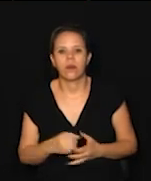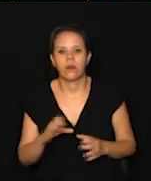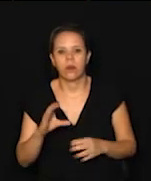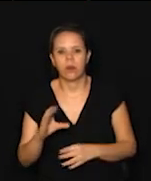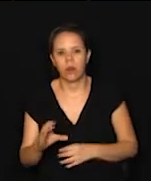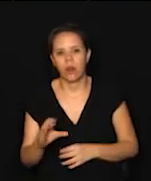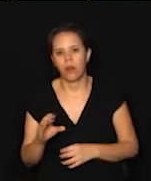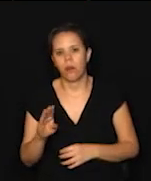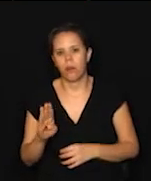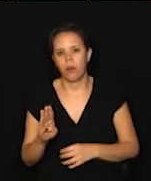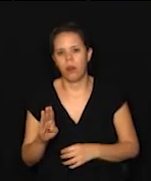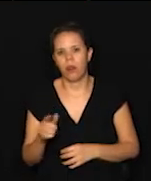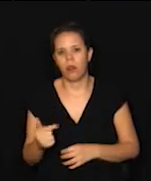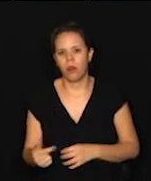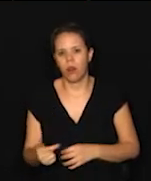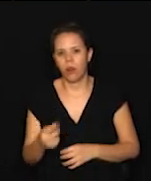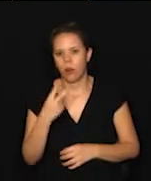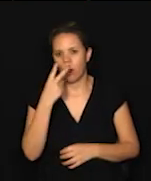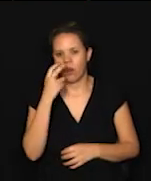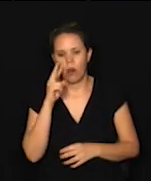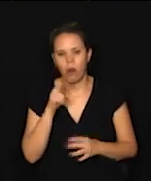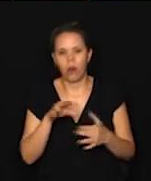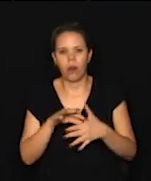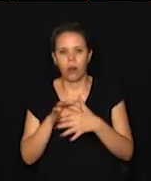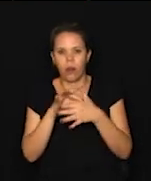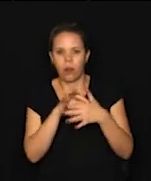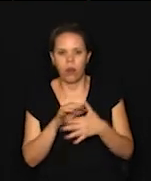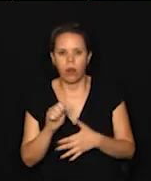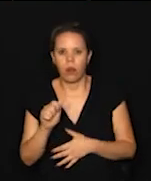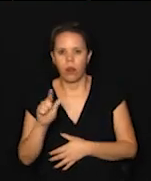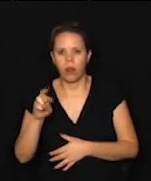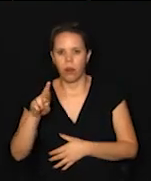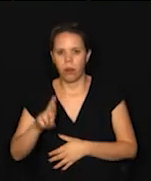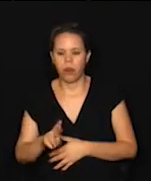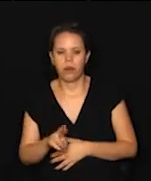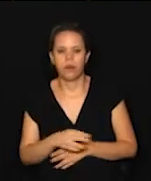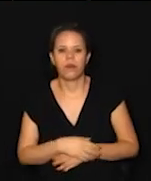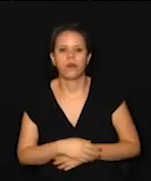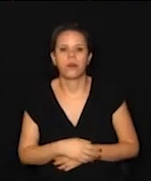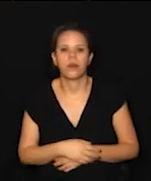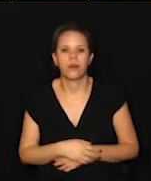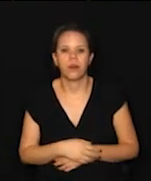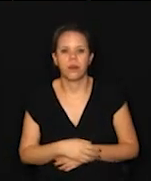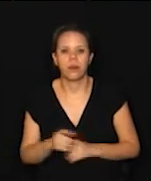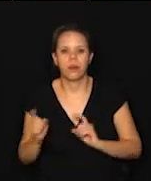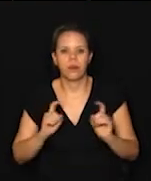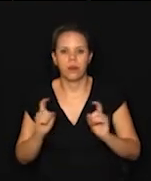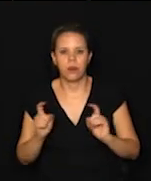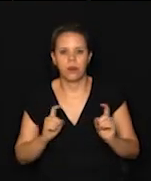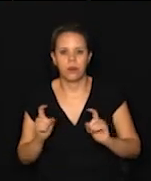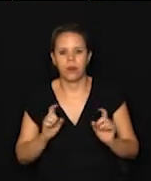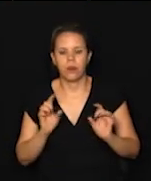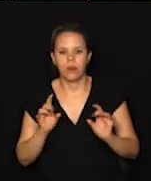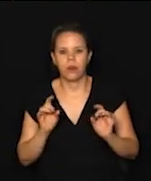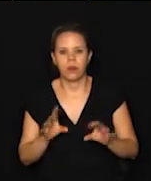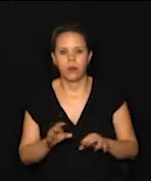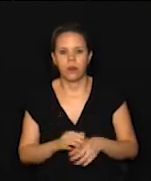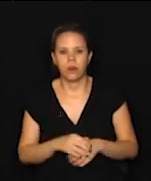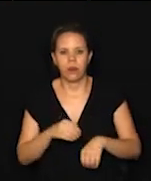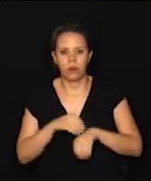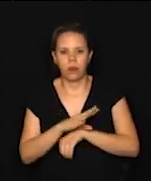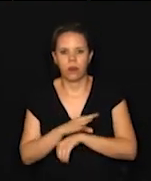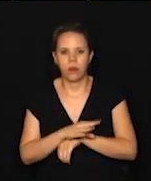Olhos que Guiam, com um palestrante chamado Almir Martelli. Então essa reunião extraordinária vai ser